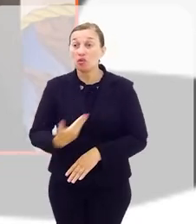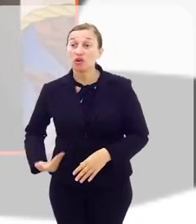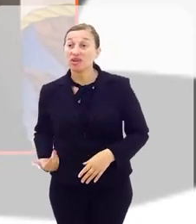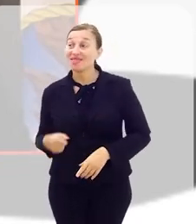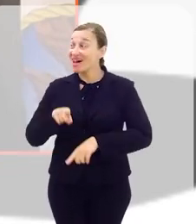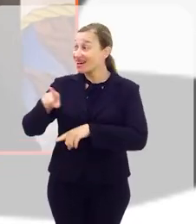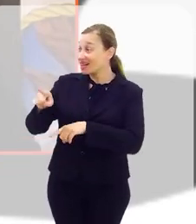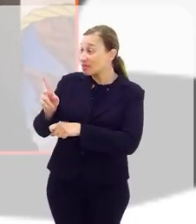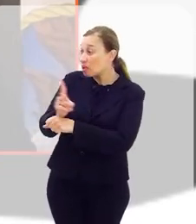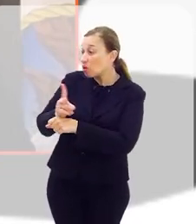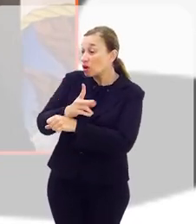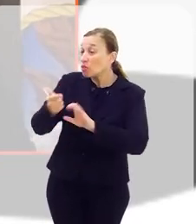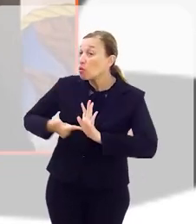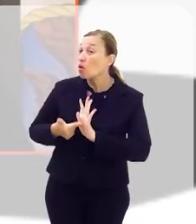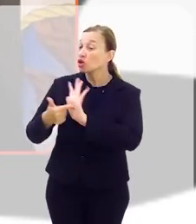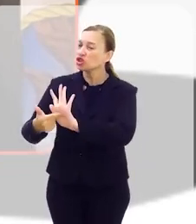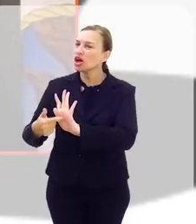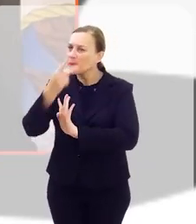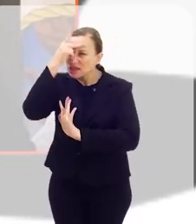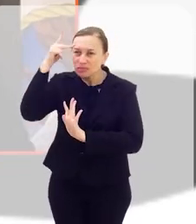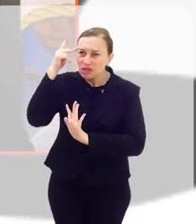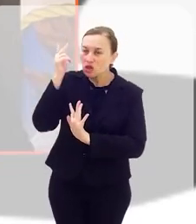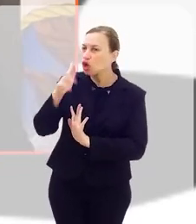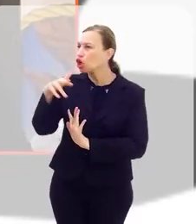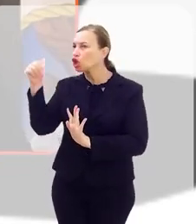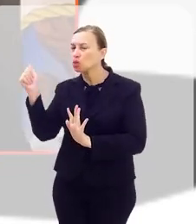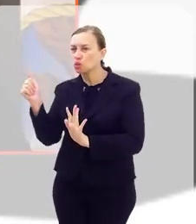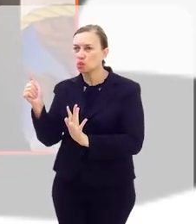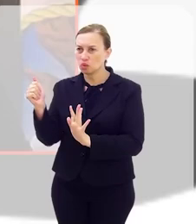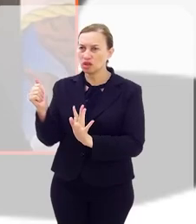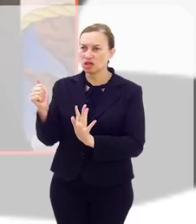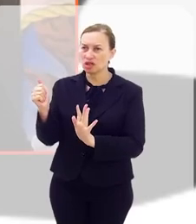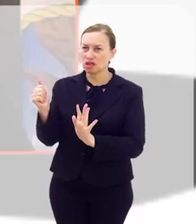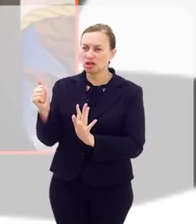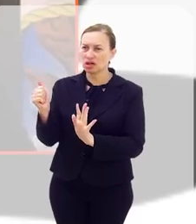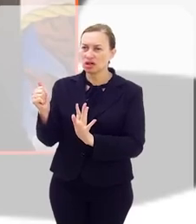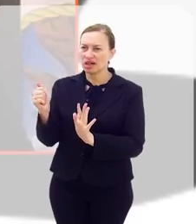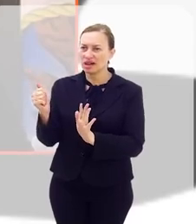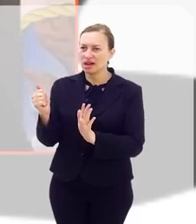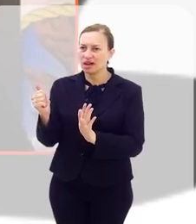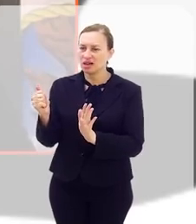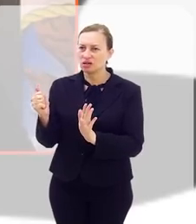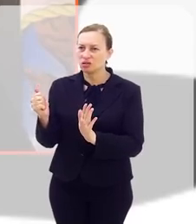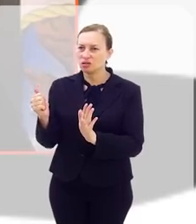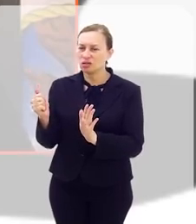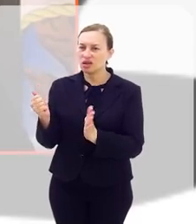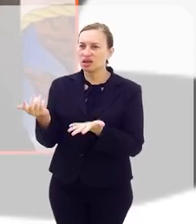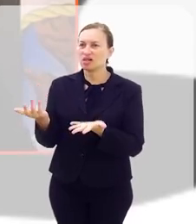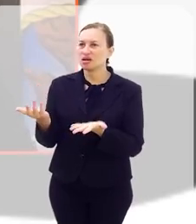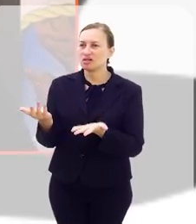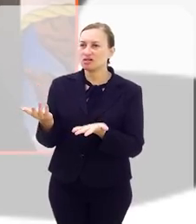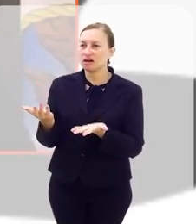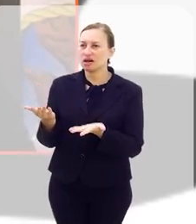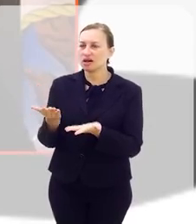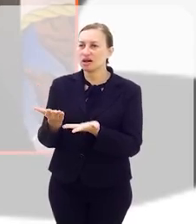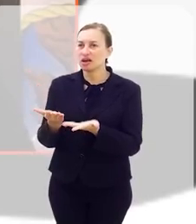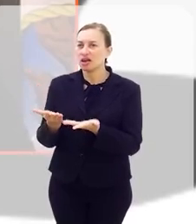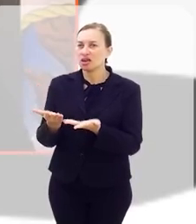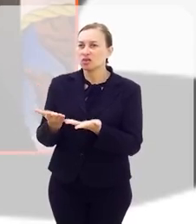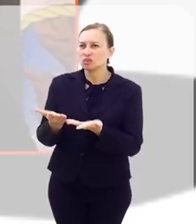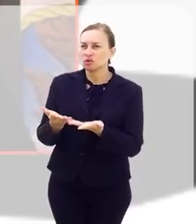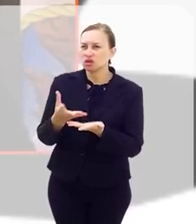E ali nós procuramos mostrar para aquelas pessoas que nunca é tarde quando se tem disposição para mudar. E